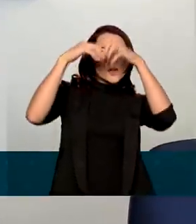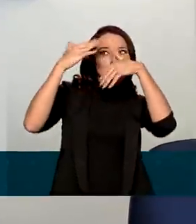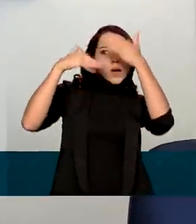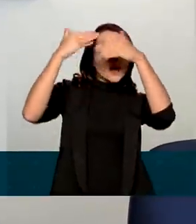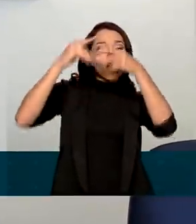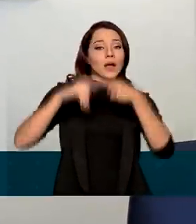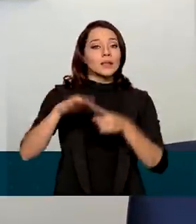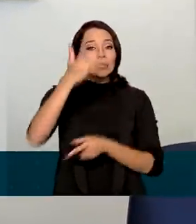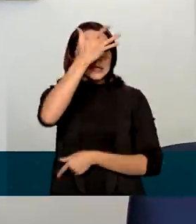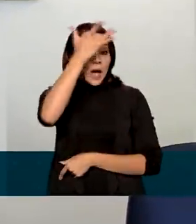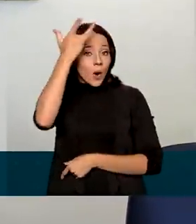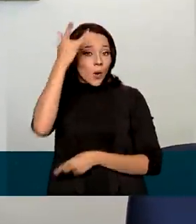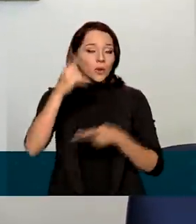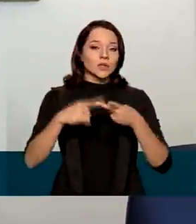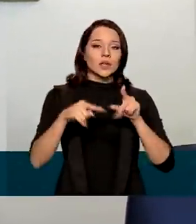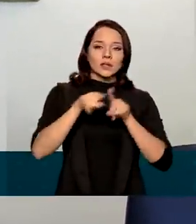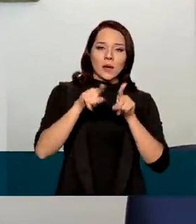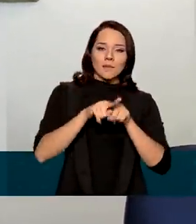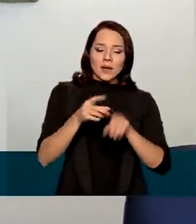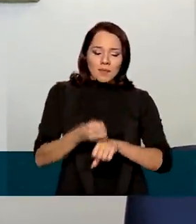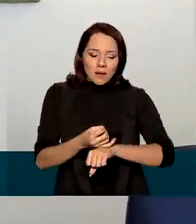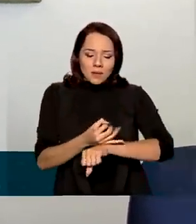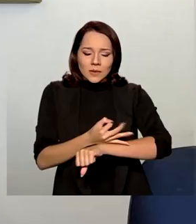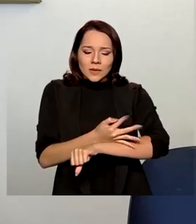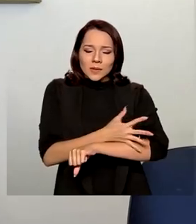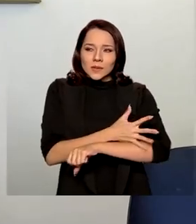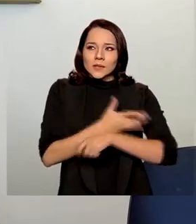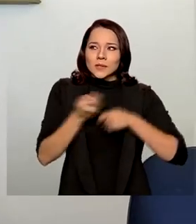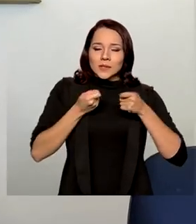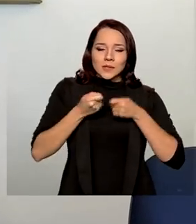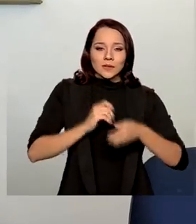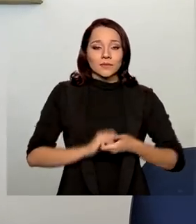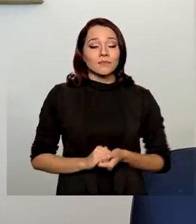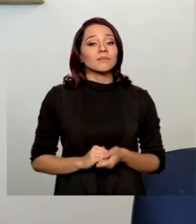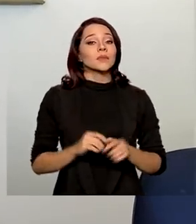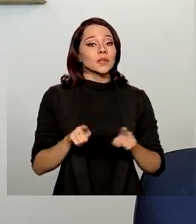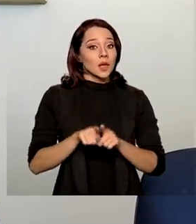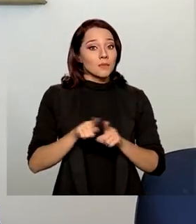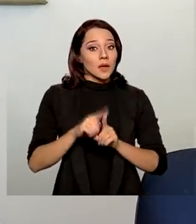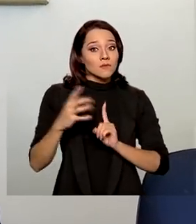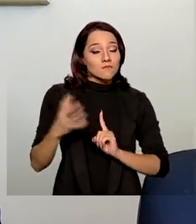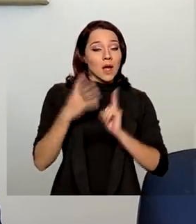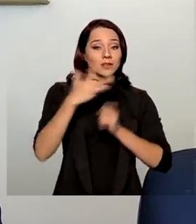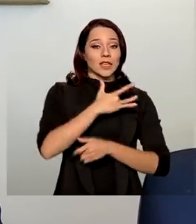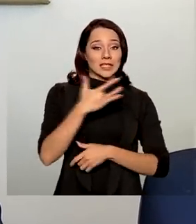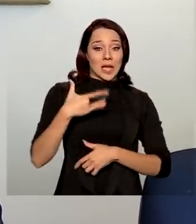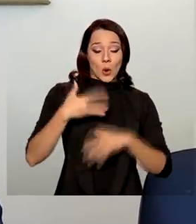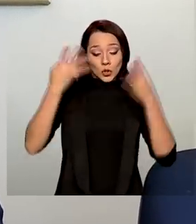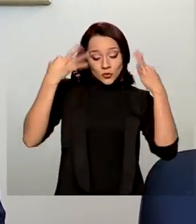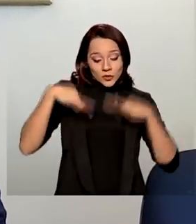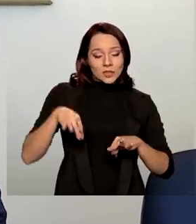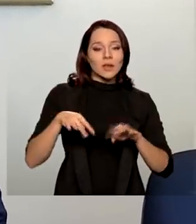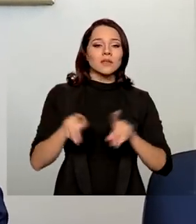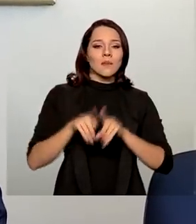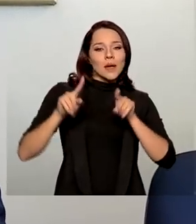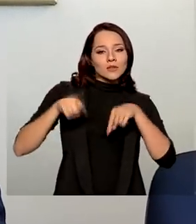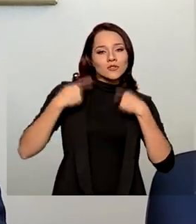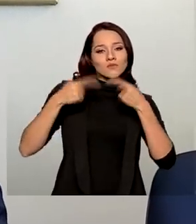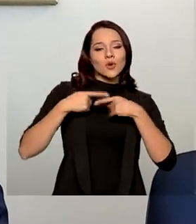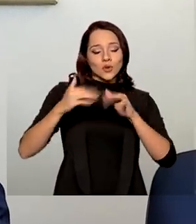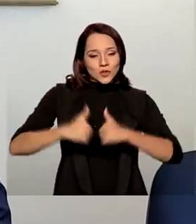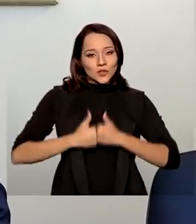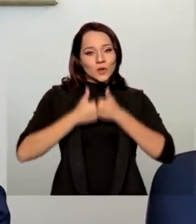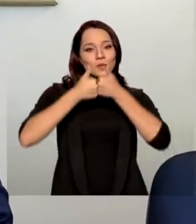na saúde mental e na regulação das emoções. Além do impacto na saúde física, também estimula o sistema